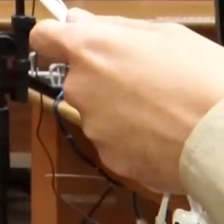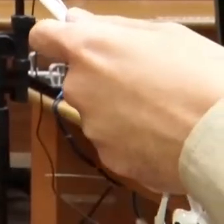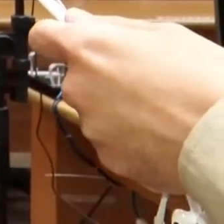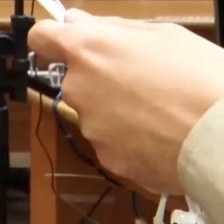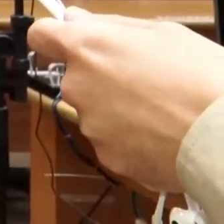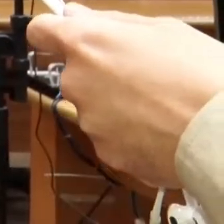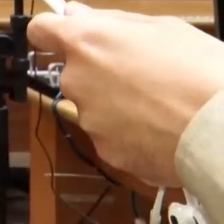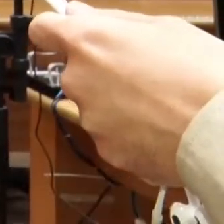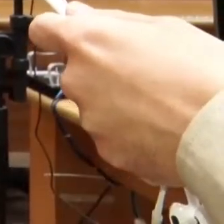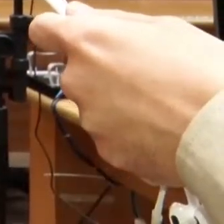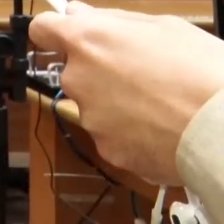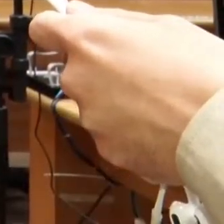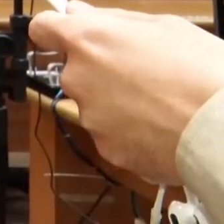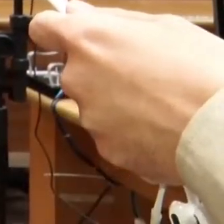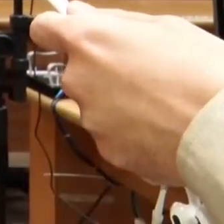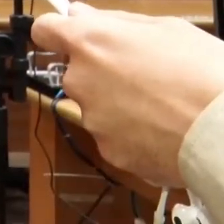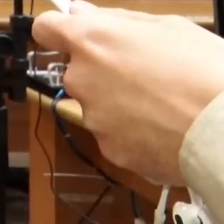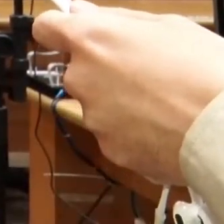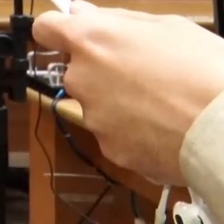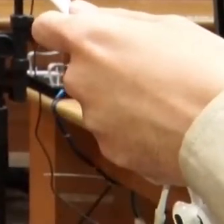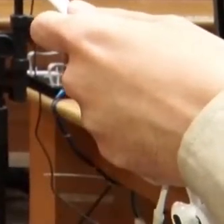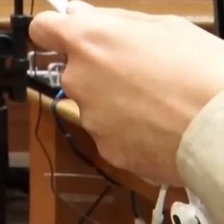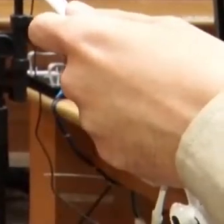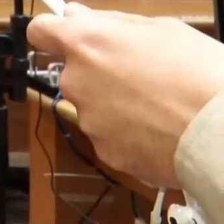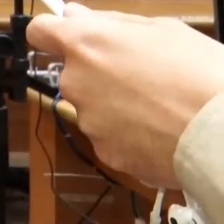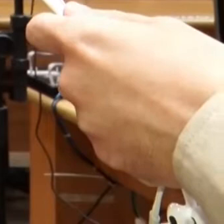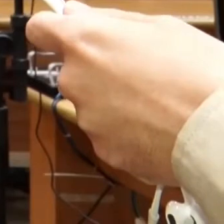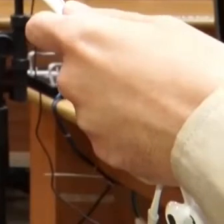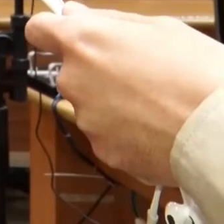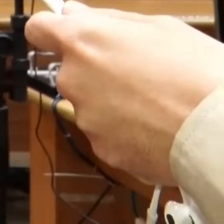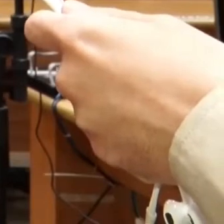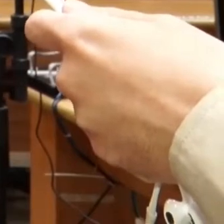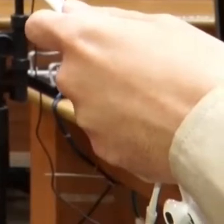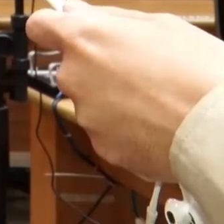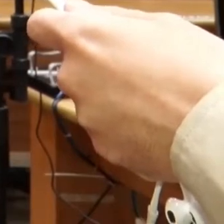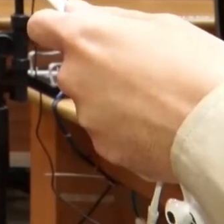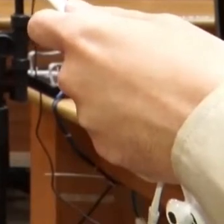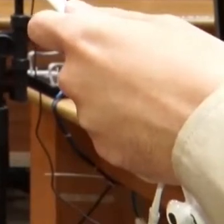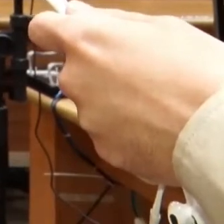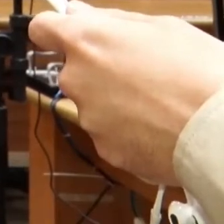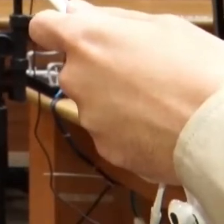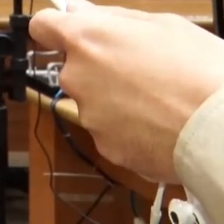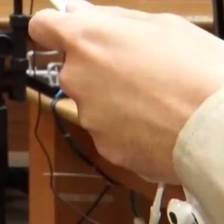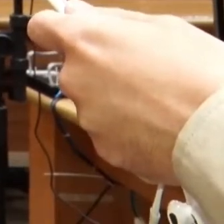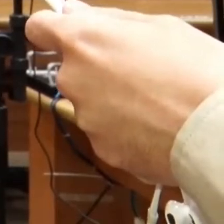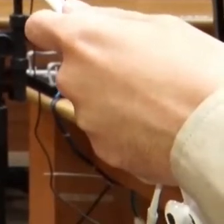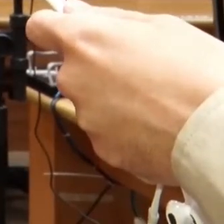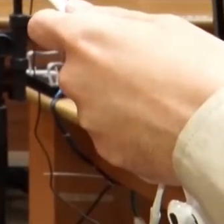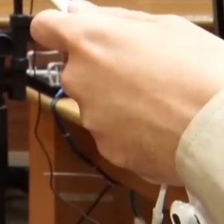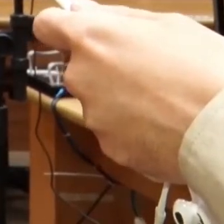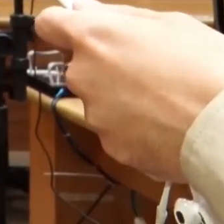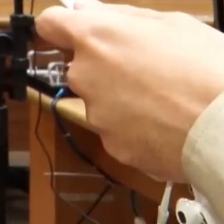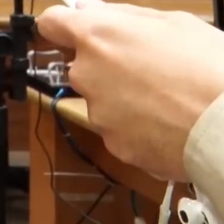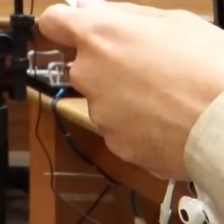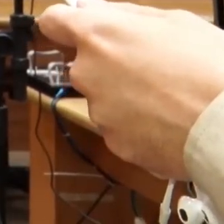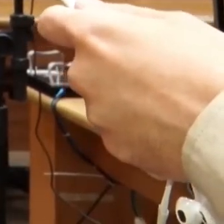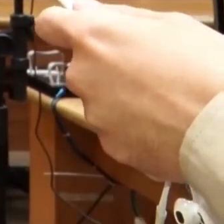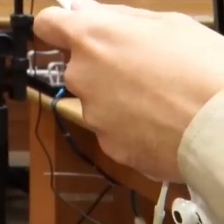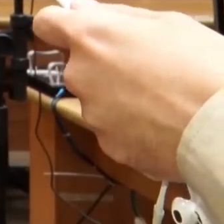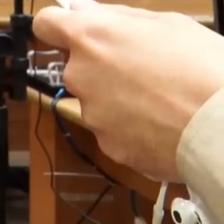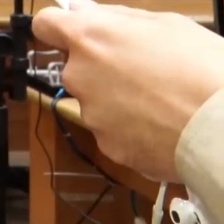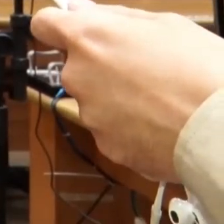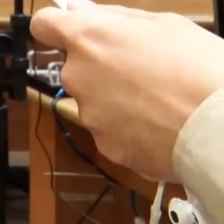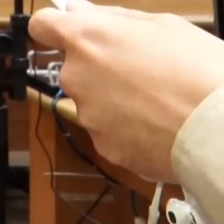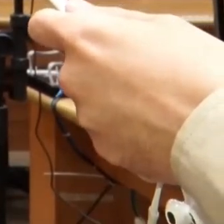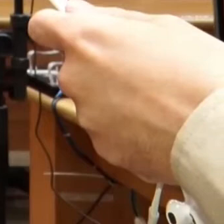frequente. Filas enormes, aglomeração provocada pela própria prefeitura, com sua falta de gestão. Então, a gente